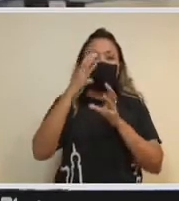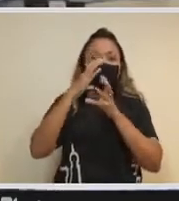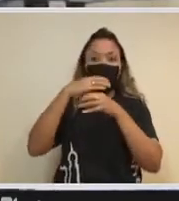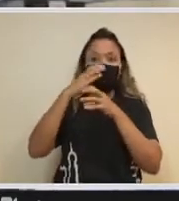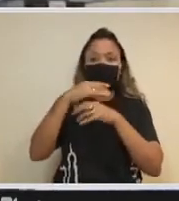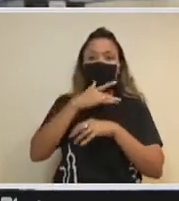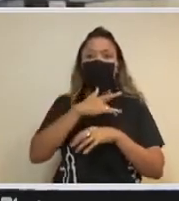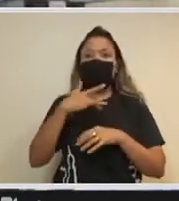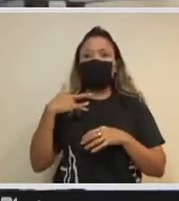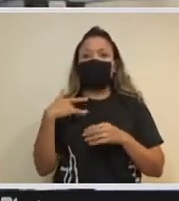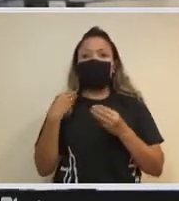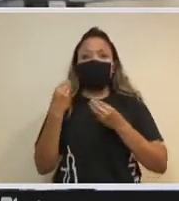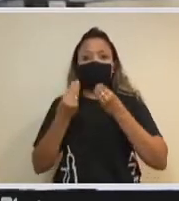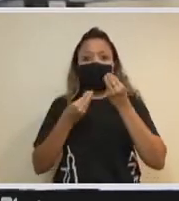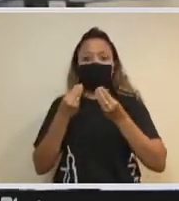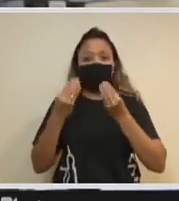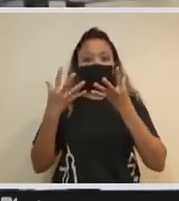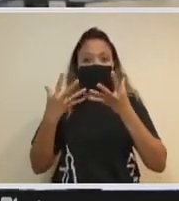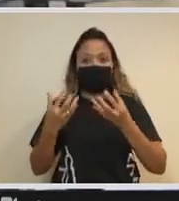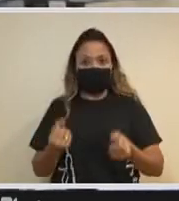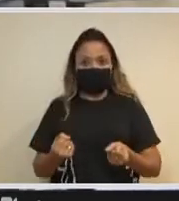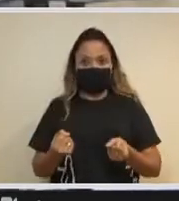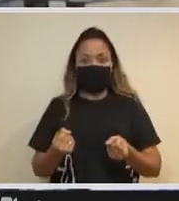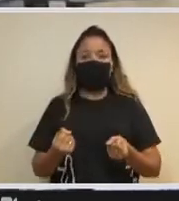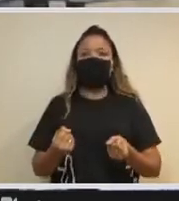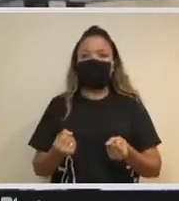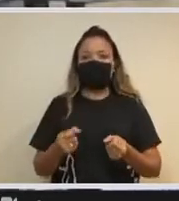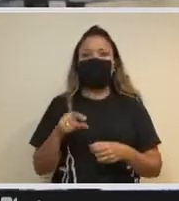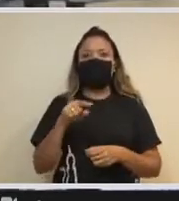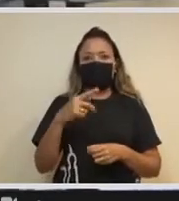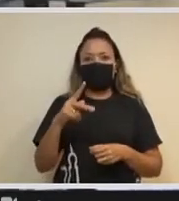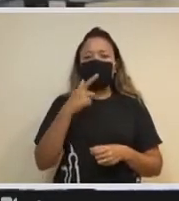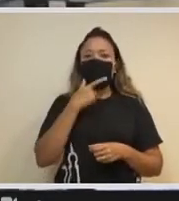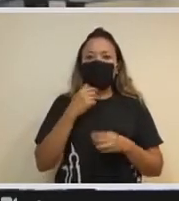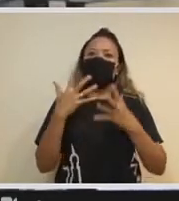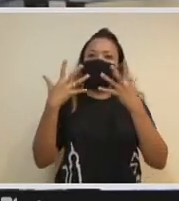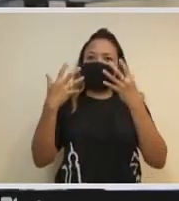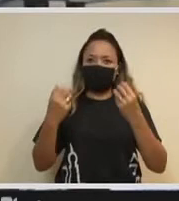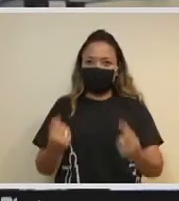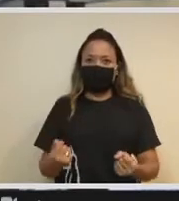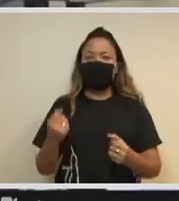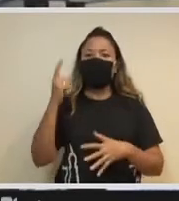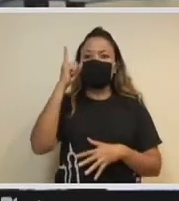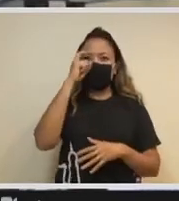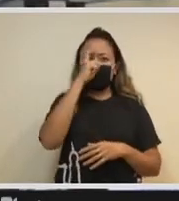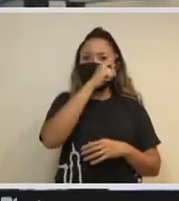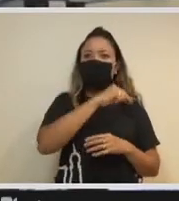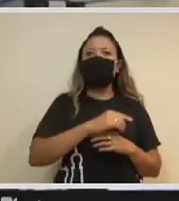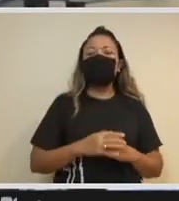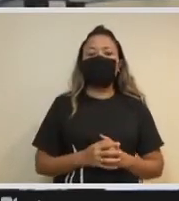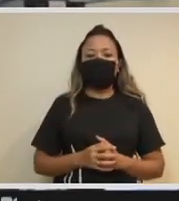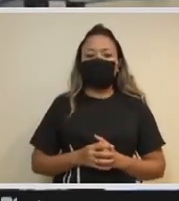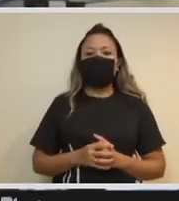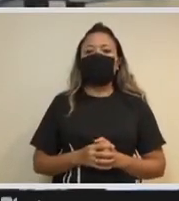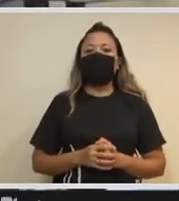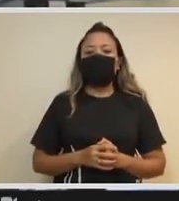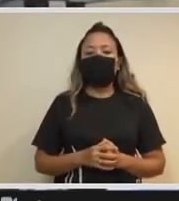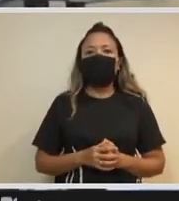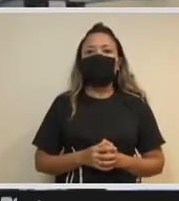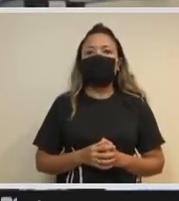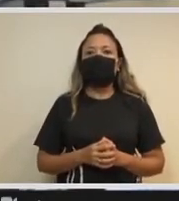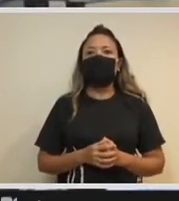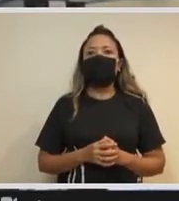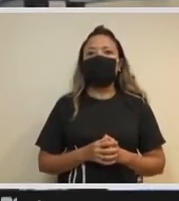saúde e também a qualificação com densidade de muitas ações institucionais